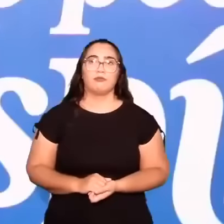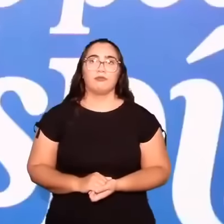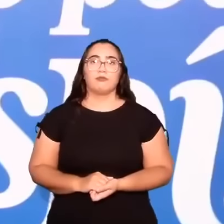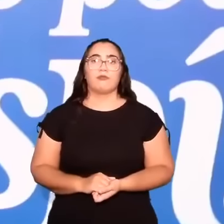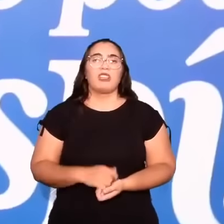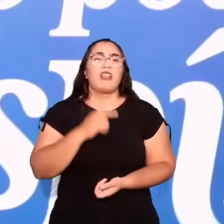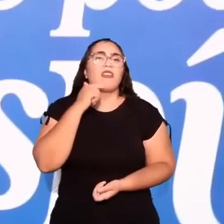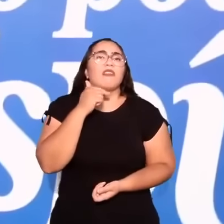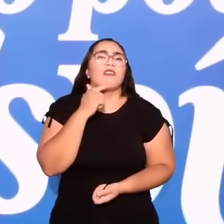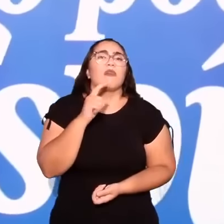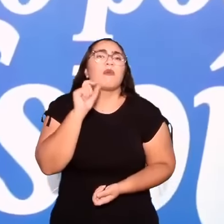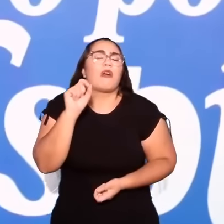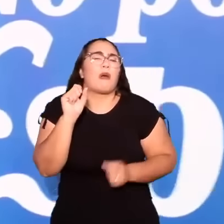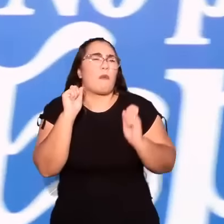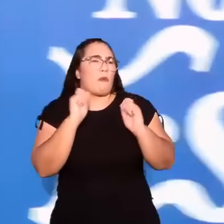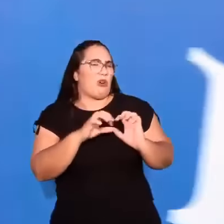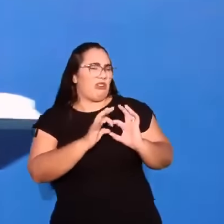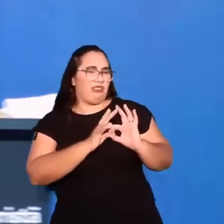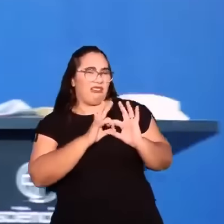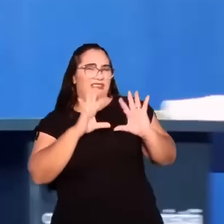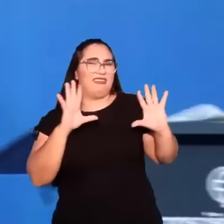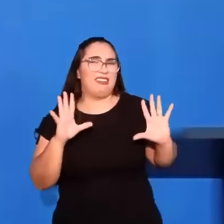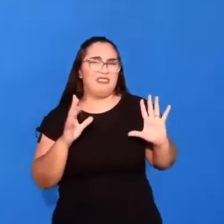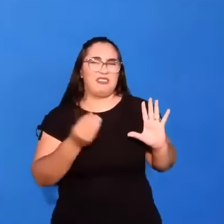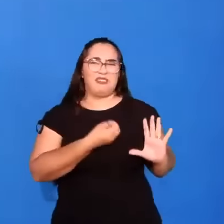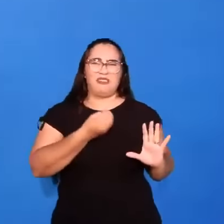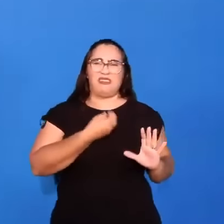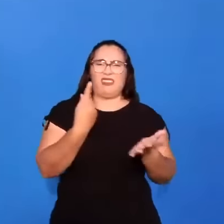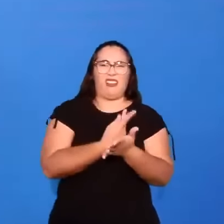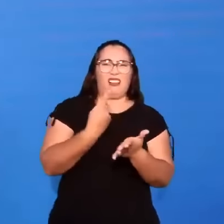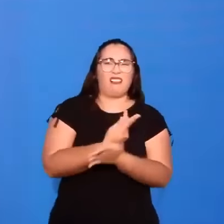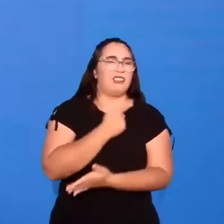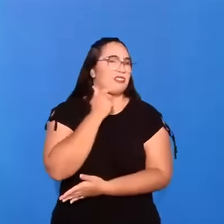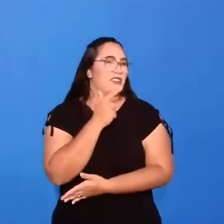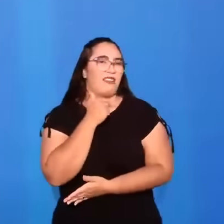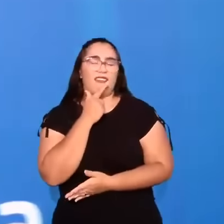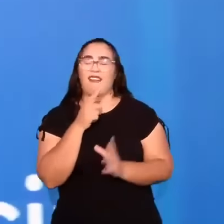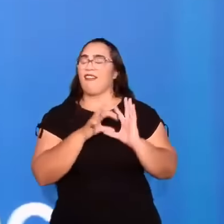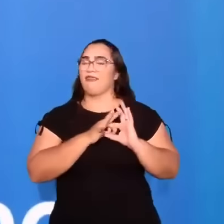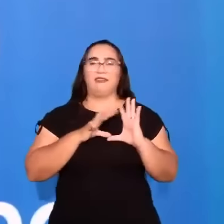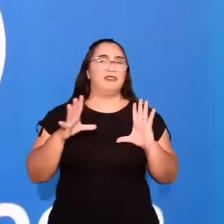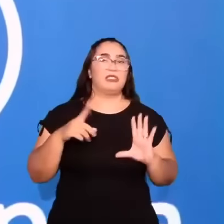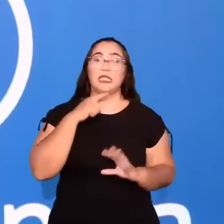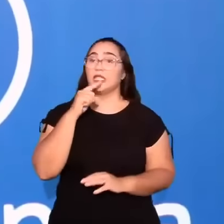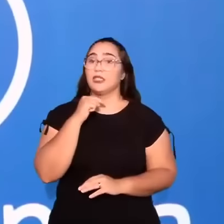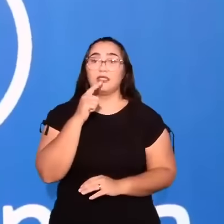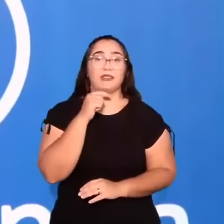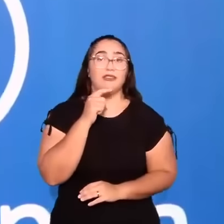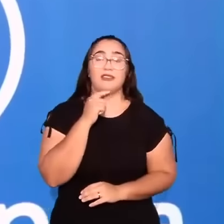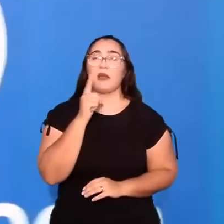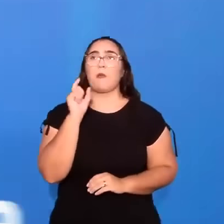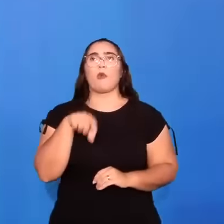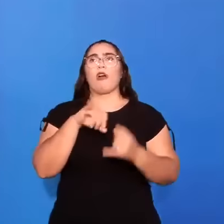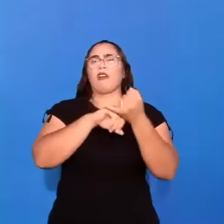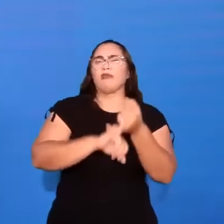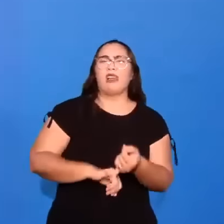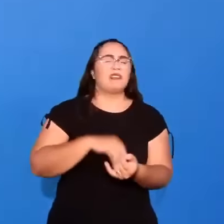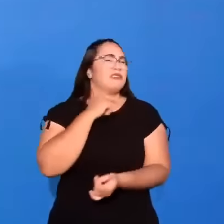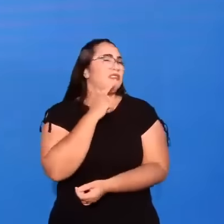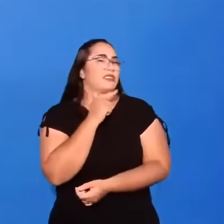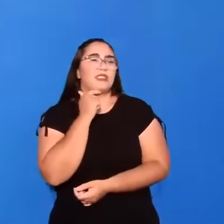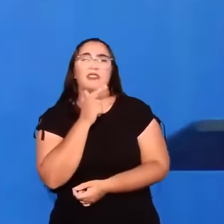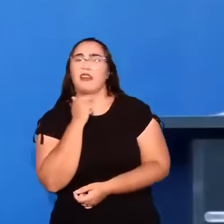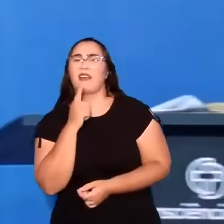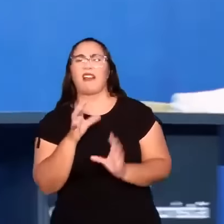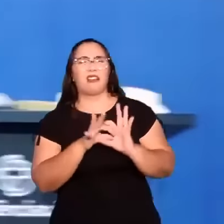Ninguém tem permissão. Para viver uma vida promíscua. Ninguém tem autoridade. De viver em adultério. Ninguém